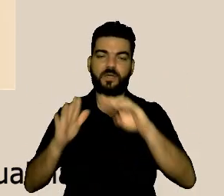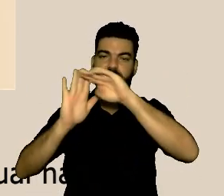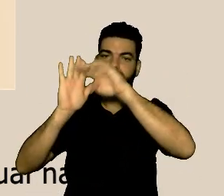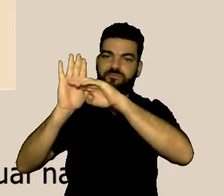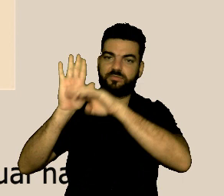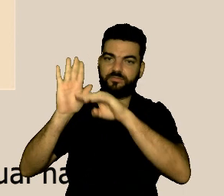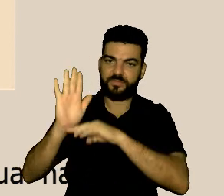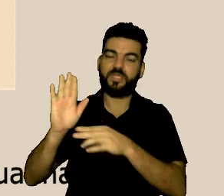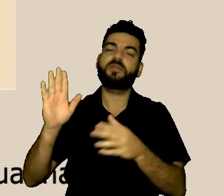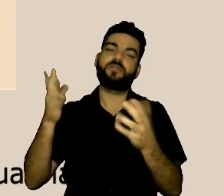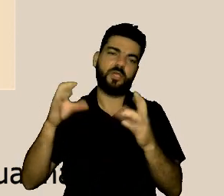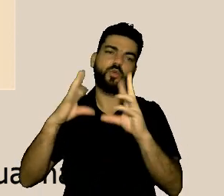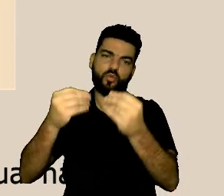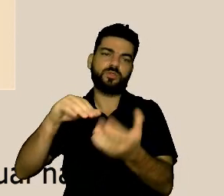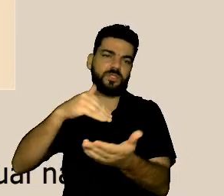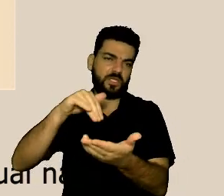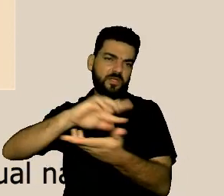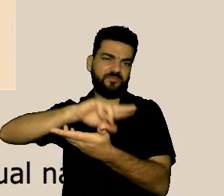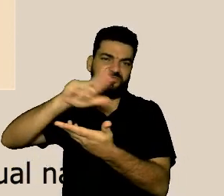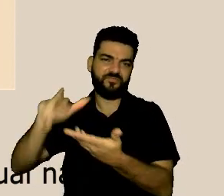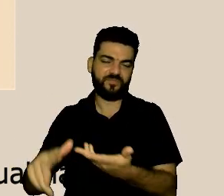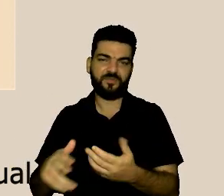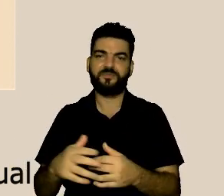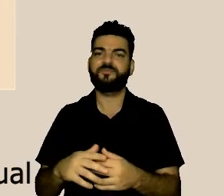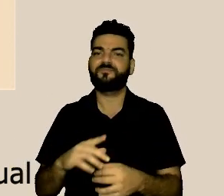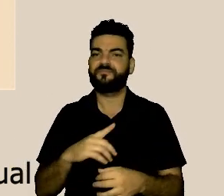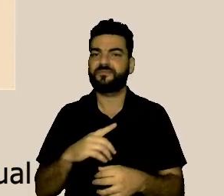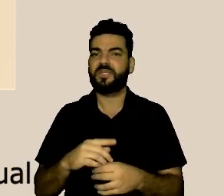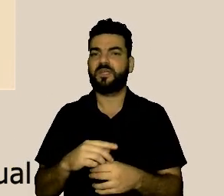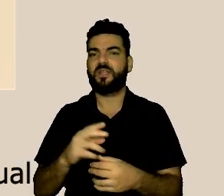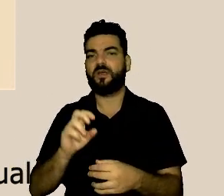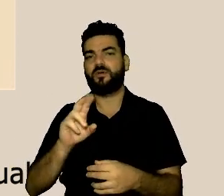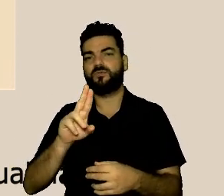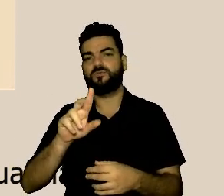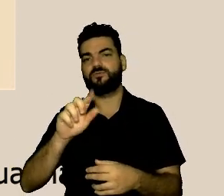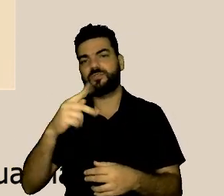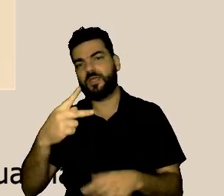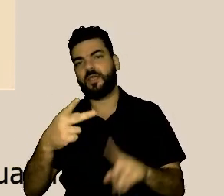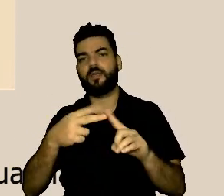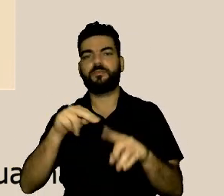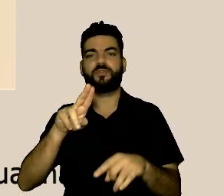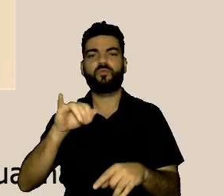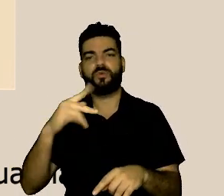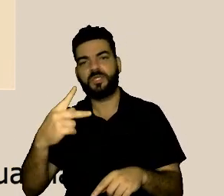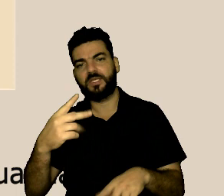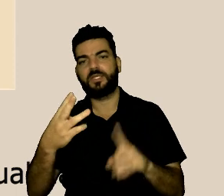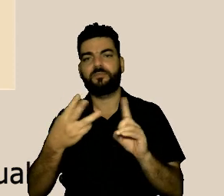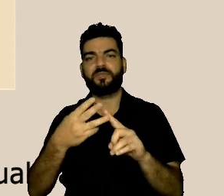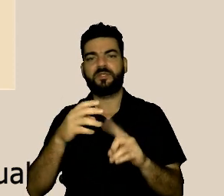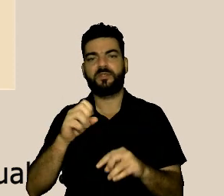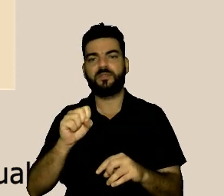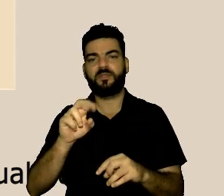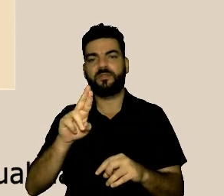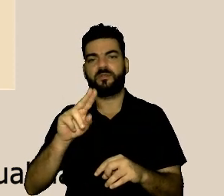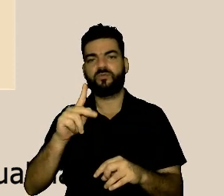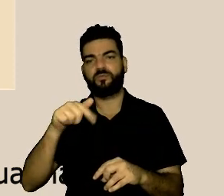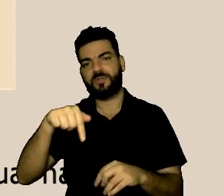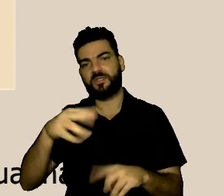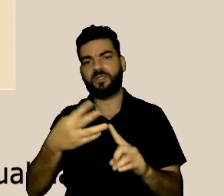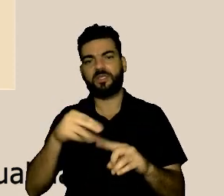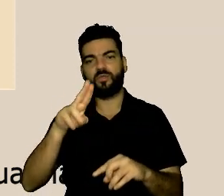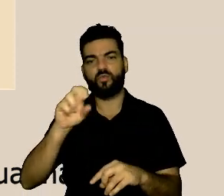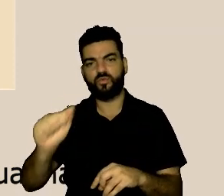da Subsecretaria de Gestão de Pessoas, do Núcleo de Ingresso, e do Núcleo de Assistência à Saúde.